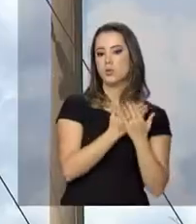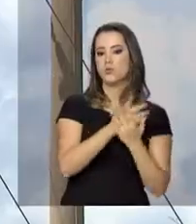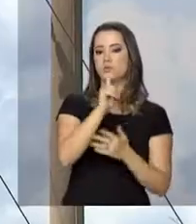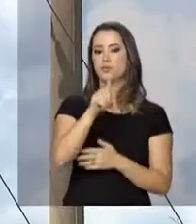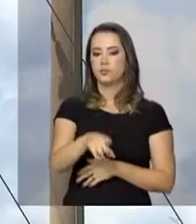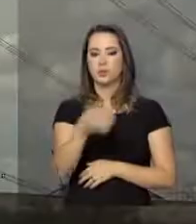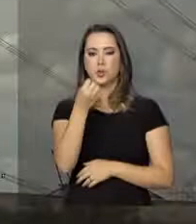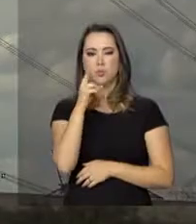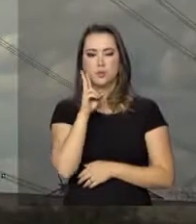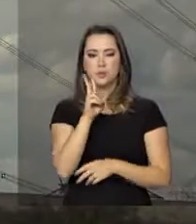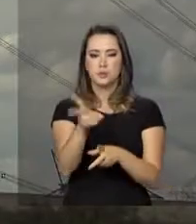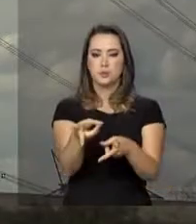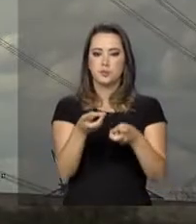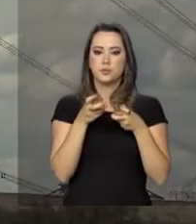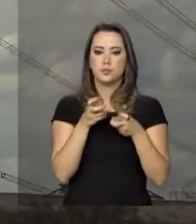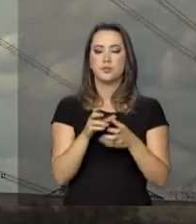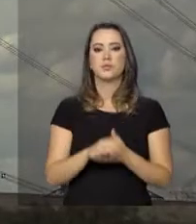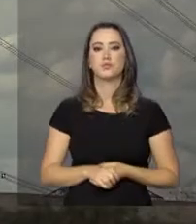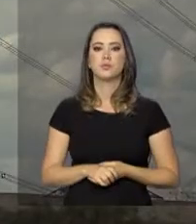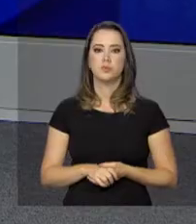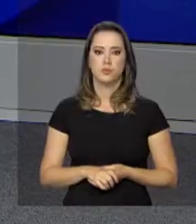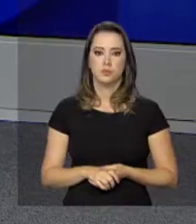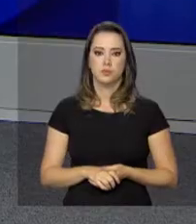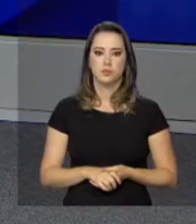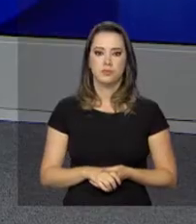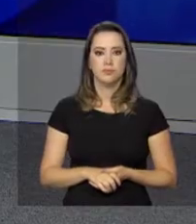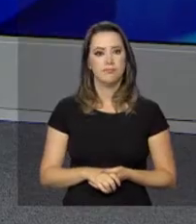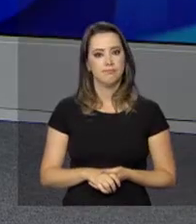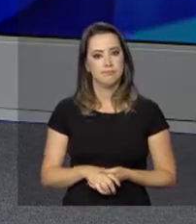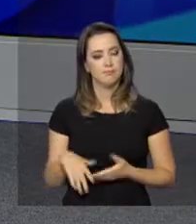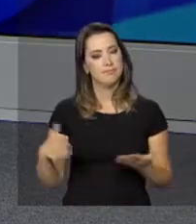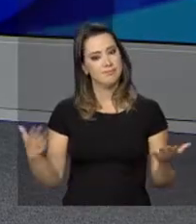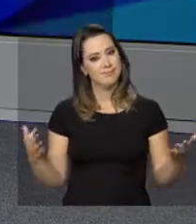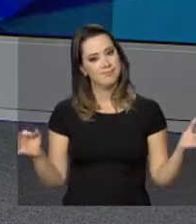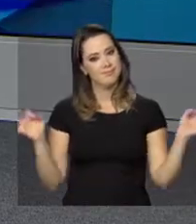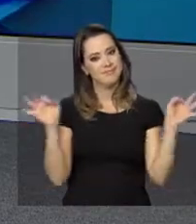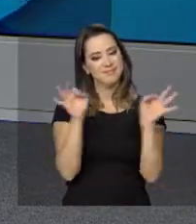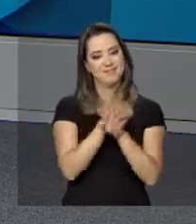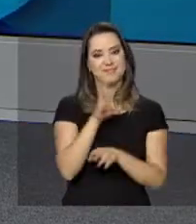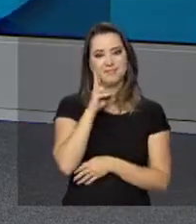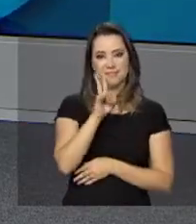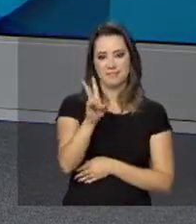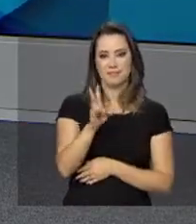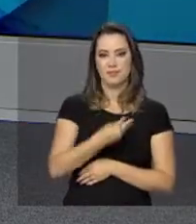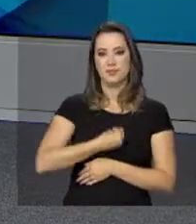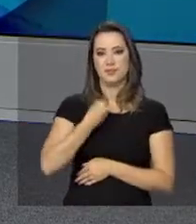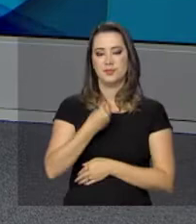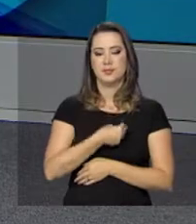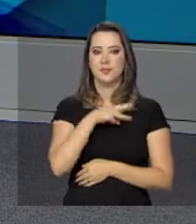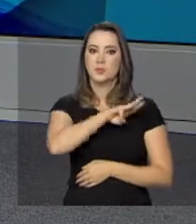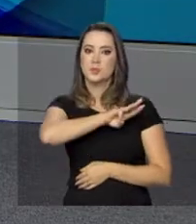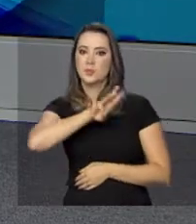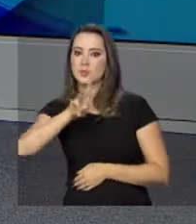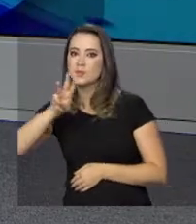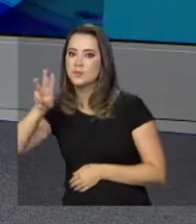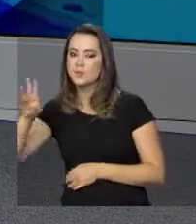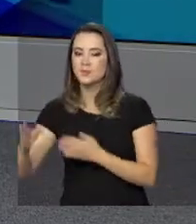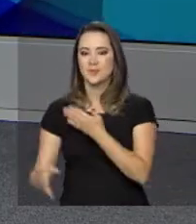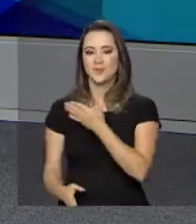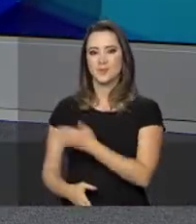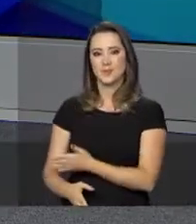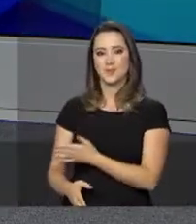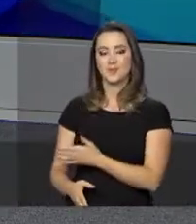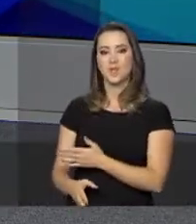vantagens verificadas pelos pesquisadores. Nós ficamos por aqui e você acompanha a nossa programação ao vivo pelo